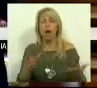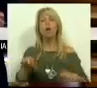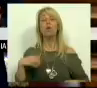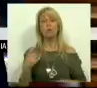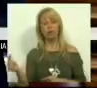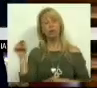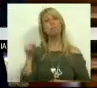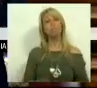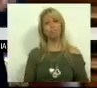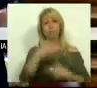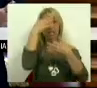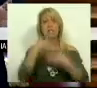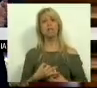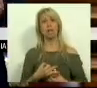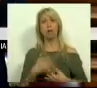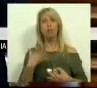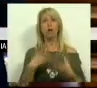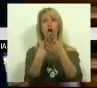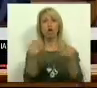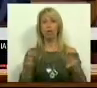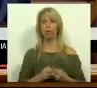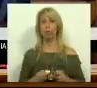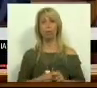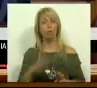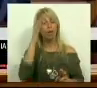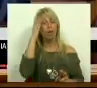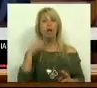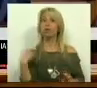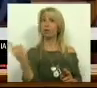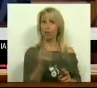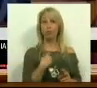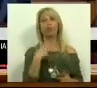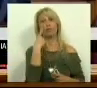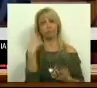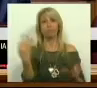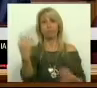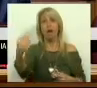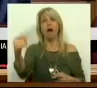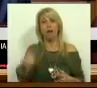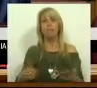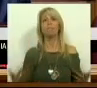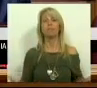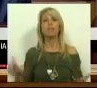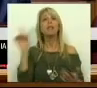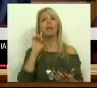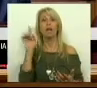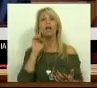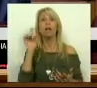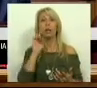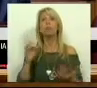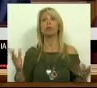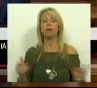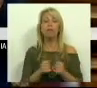seriedade a querer resolver um problema que julgo que todos reconhecem existir e que era importante que todos